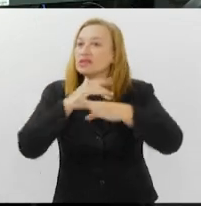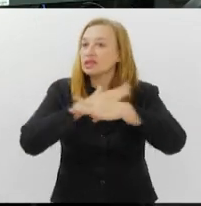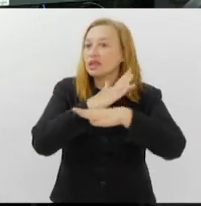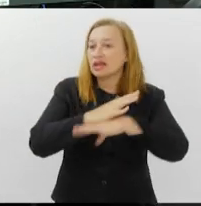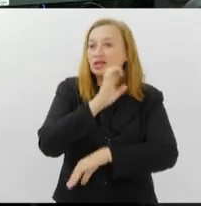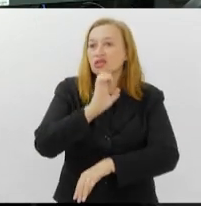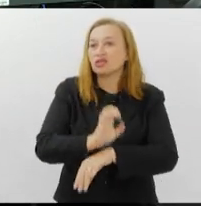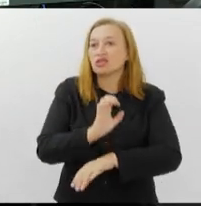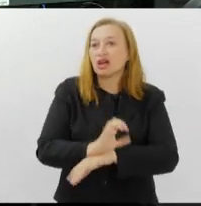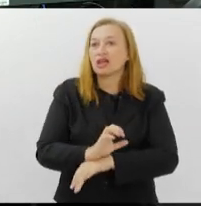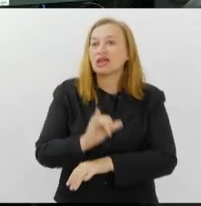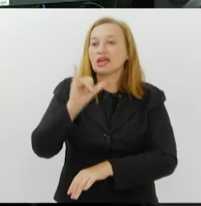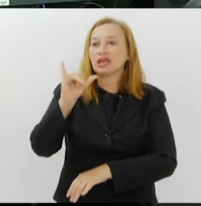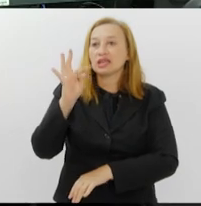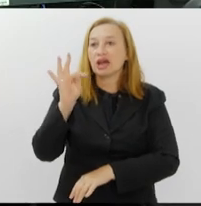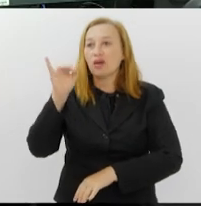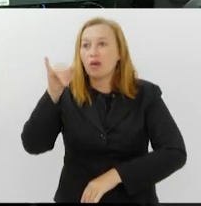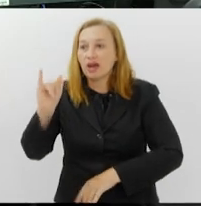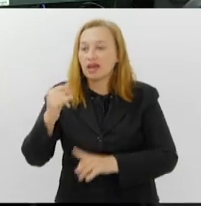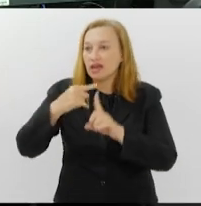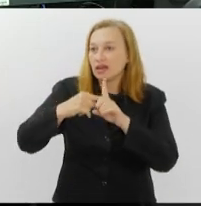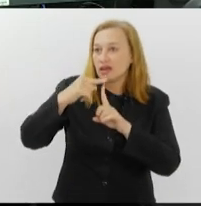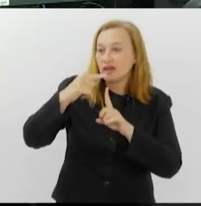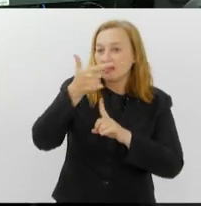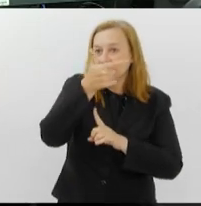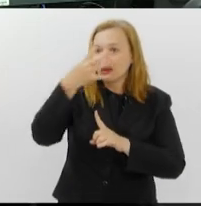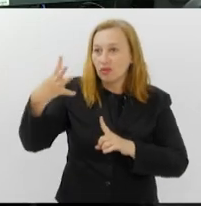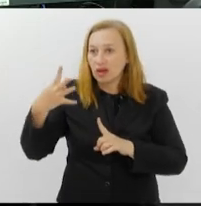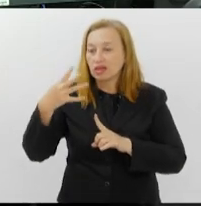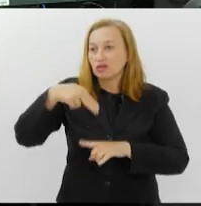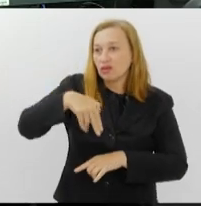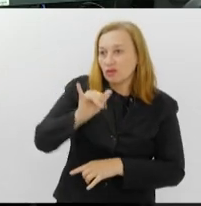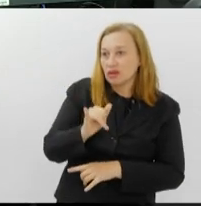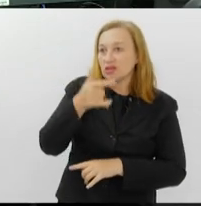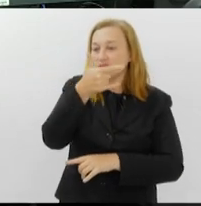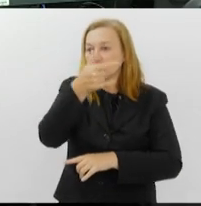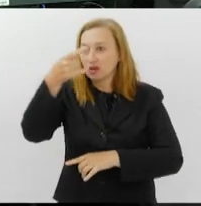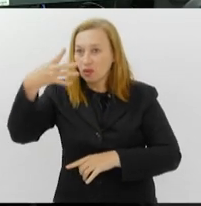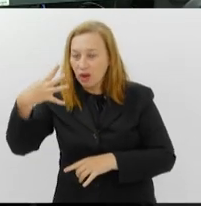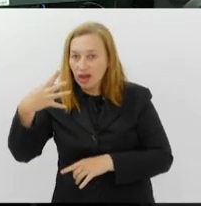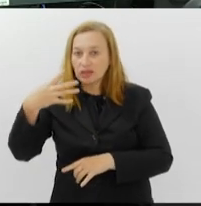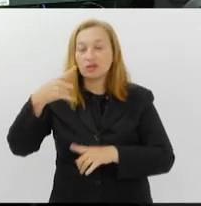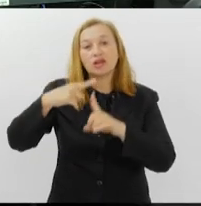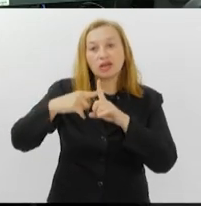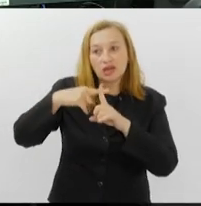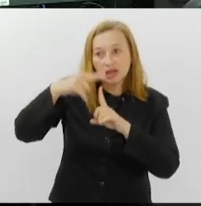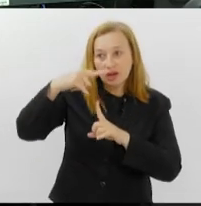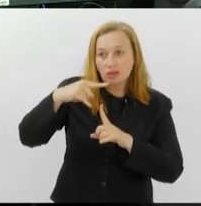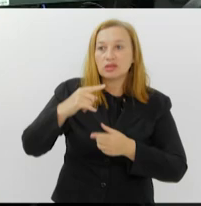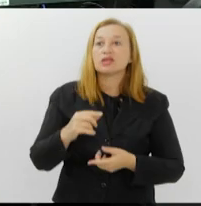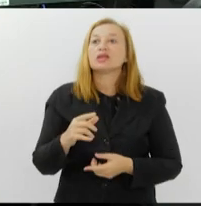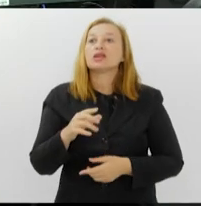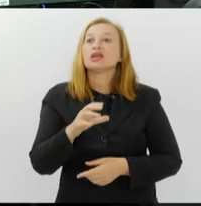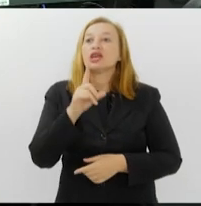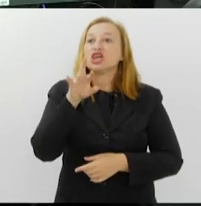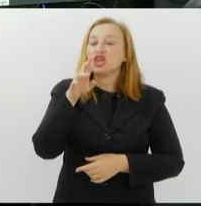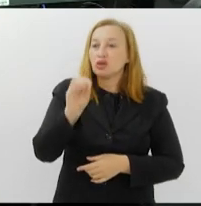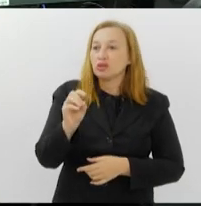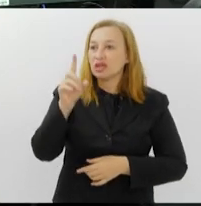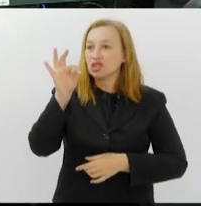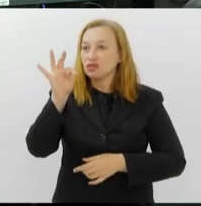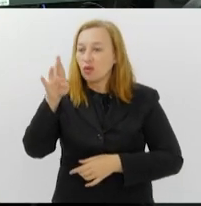tela, Itaguaí está nublado, 24 graus nesse momento, Nova Iguaçu também está nublado, 24 graus. Rio das Flores,